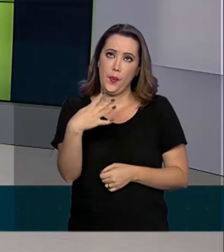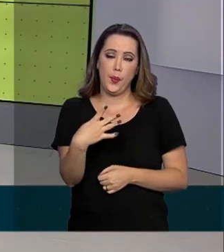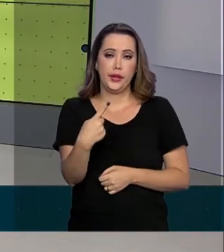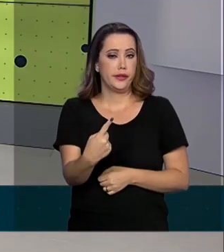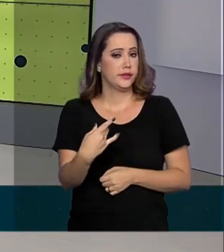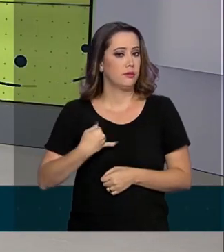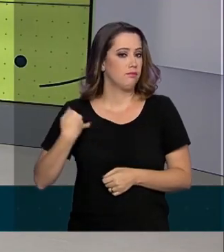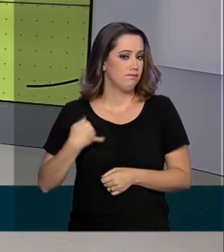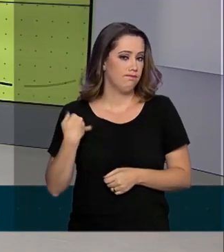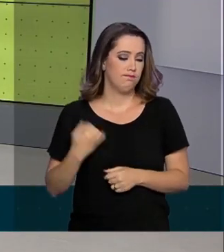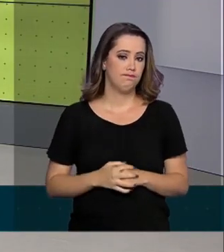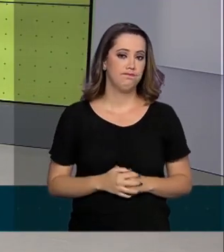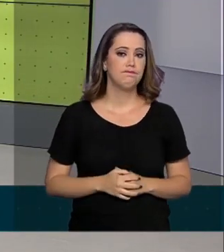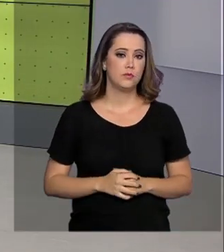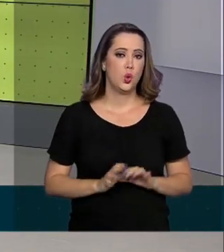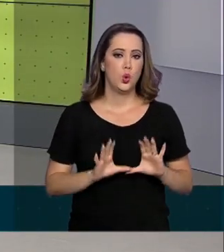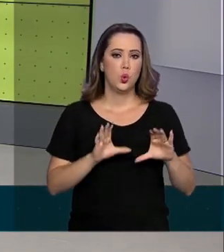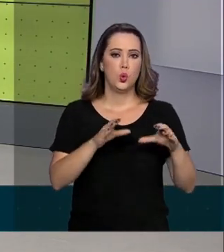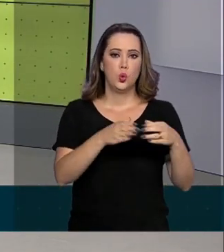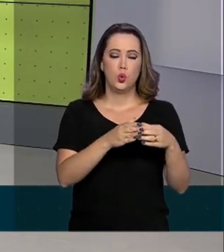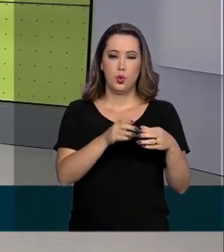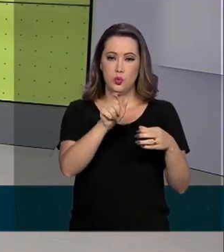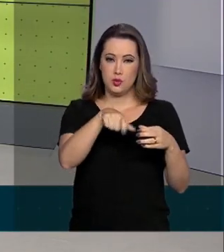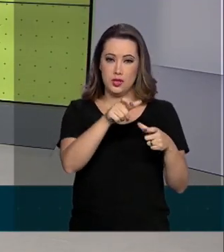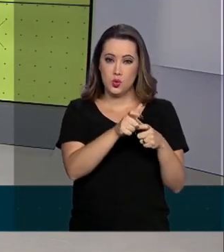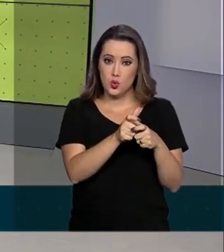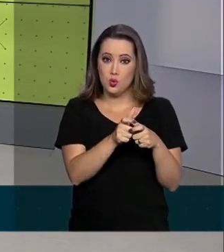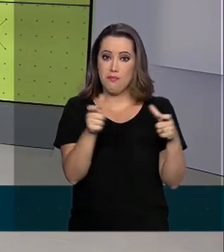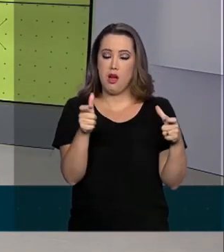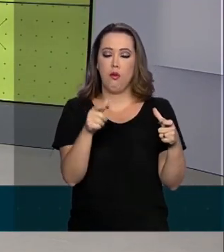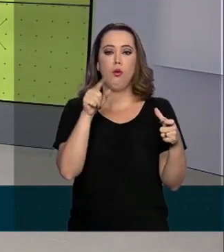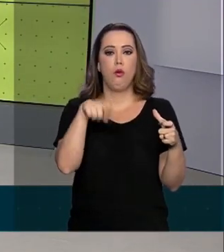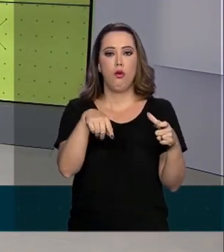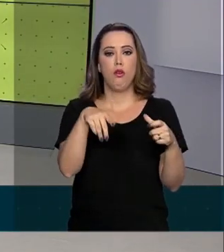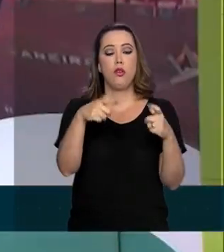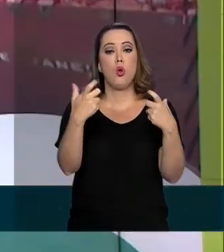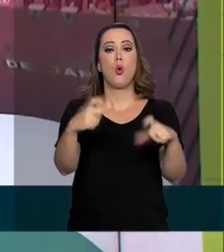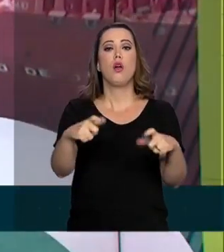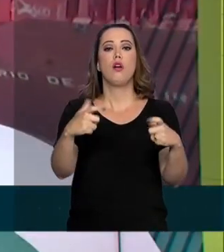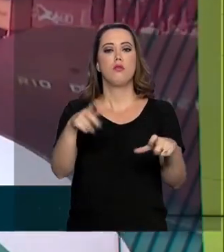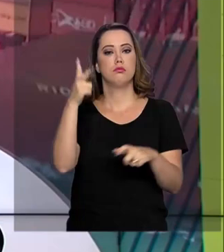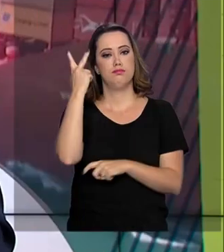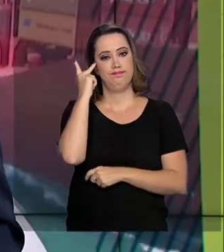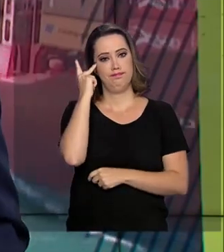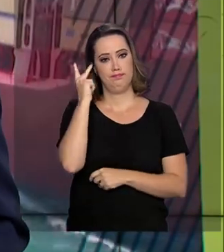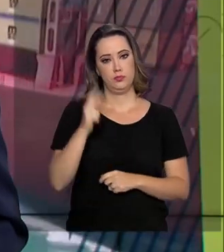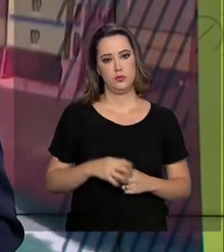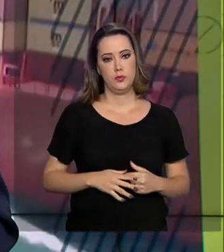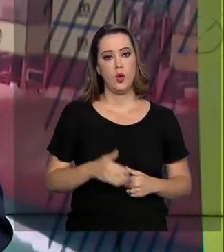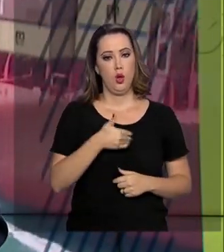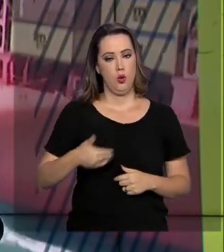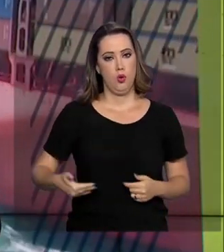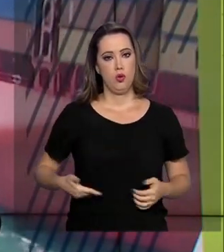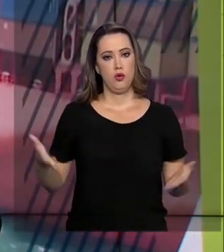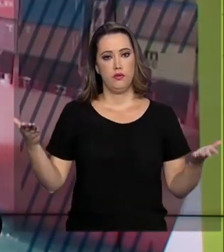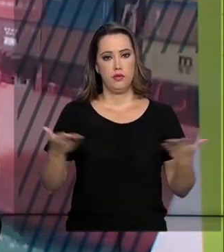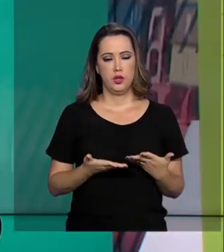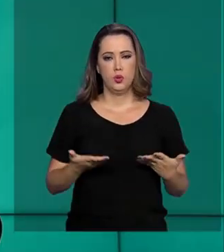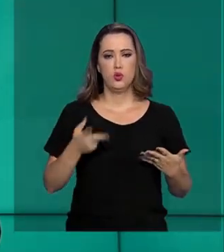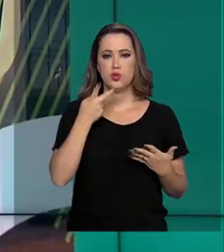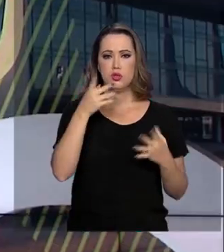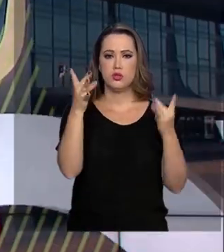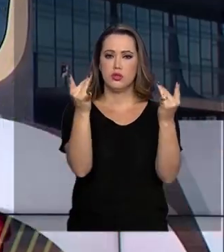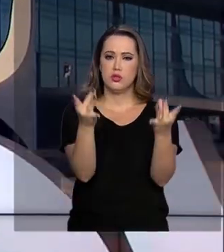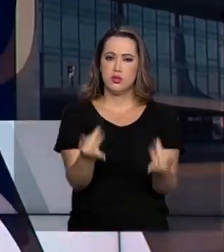41 anos. E a maior parte dos contaminados está em São Paulo. O governo reforçou hoje que medidas